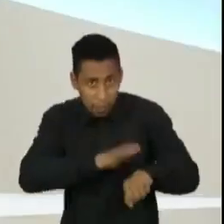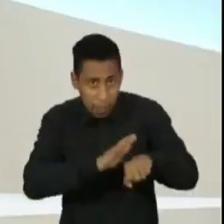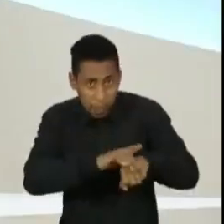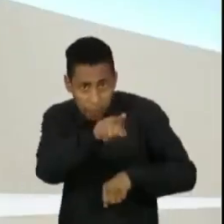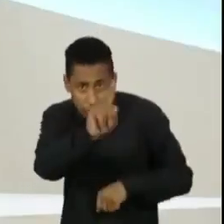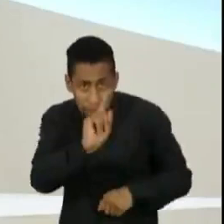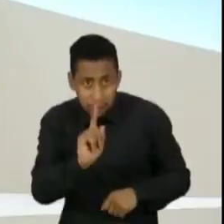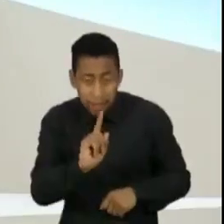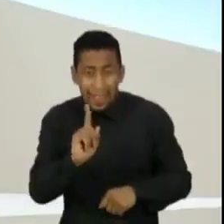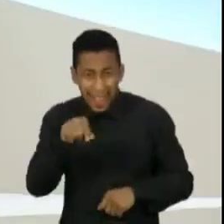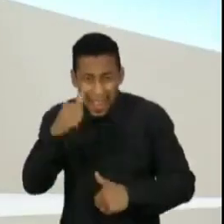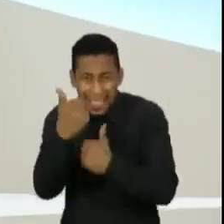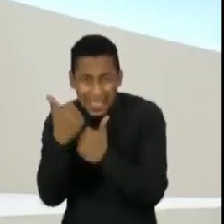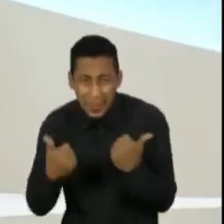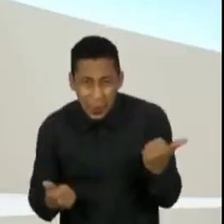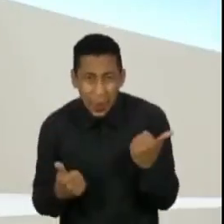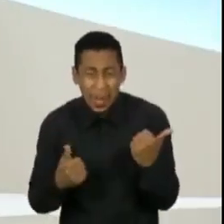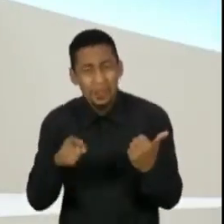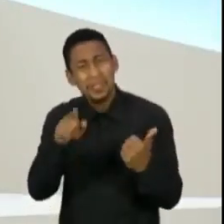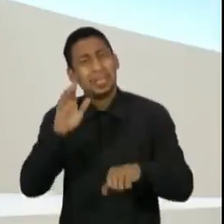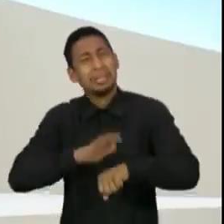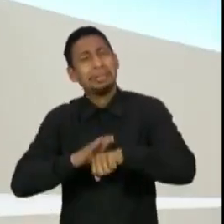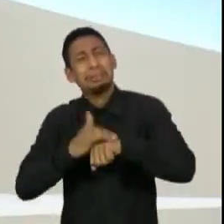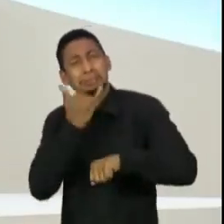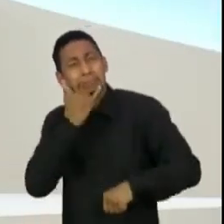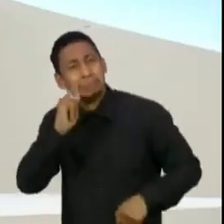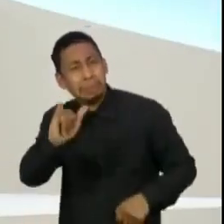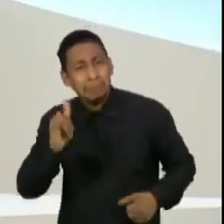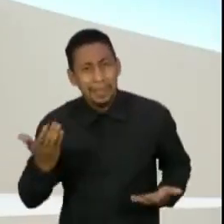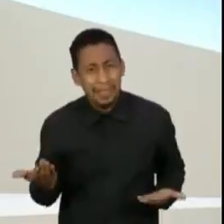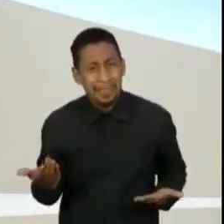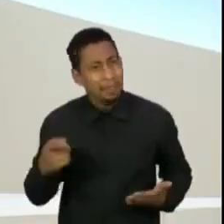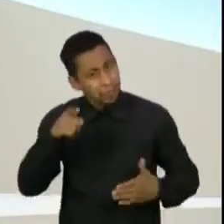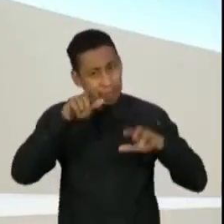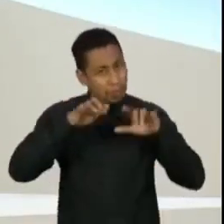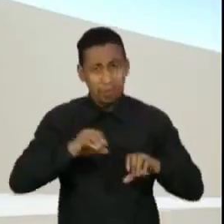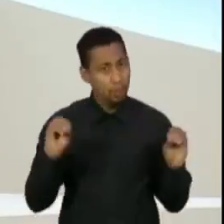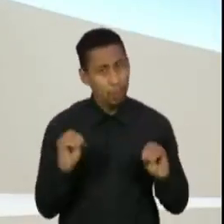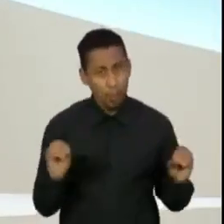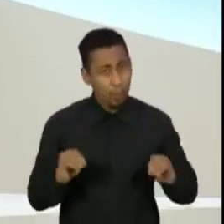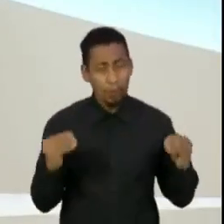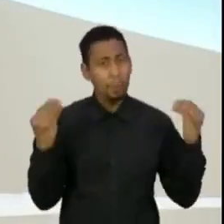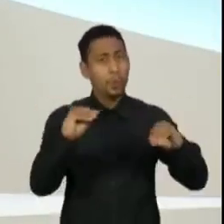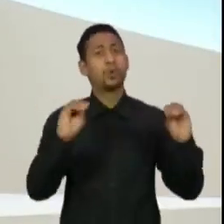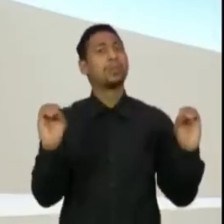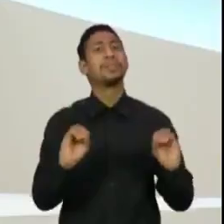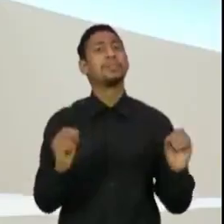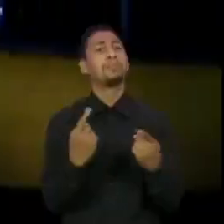foi feito por um assessor e, mesmo assim, o senhor pediu desculpas por um tweet que o senhor não escreveu e nem postou?